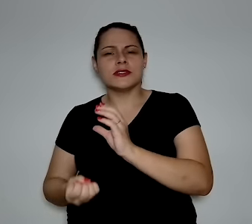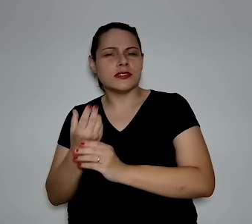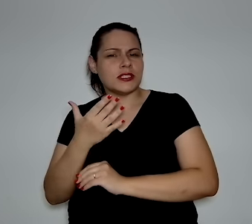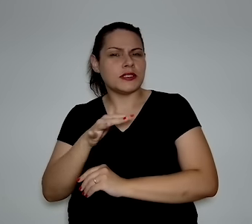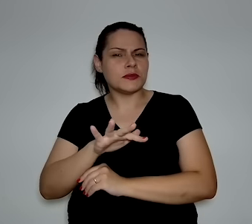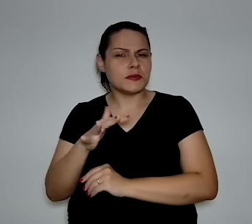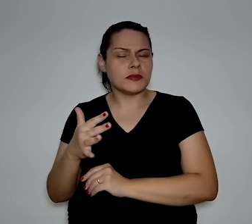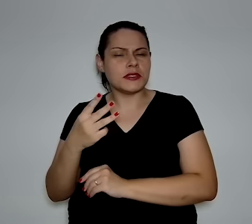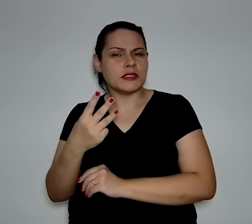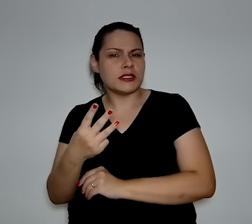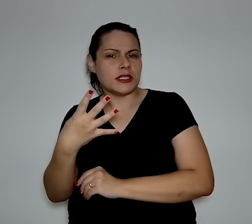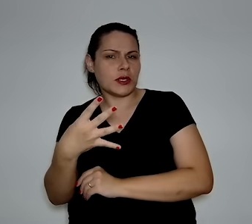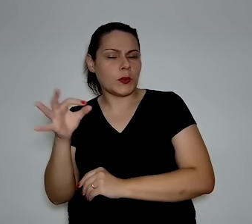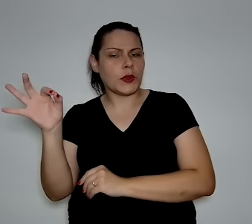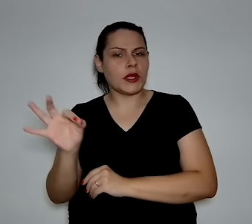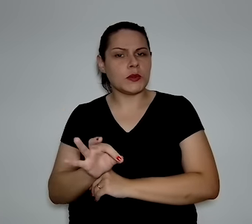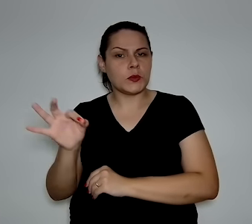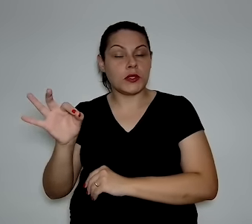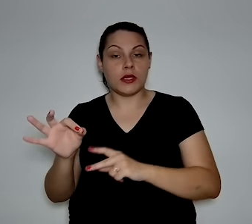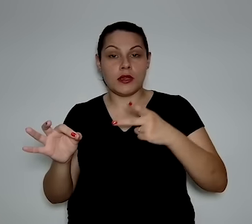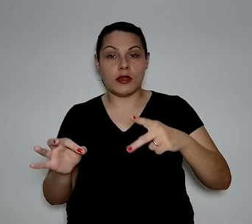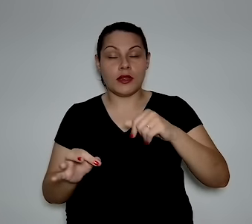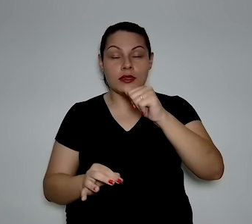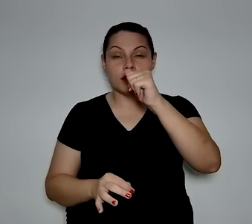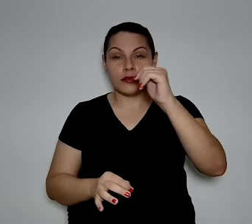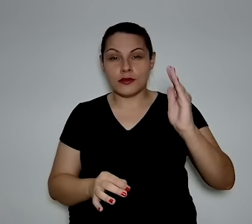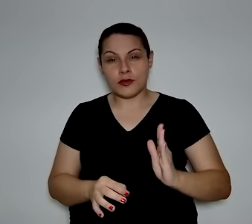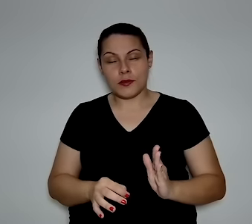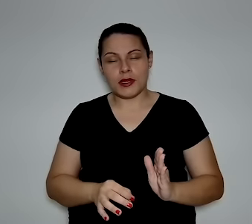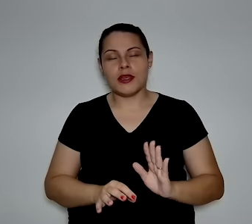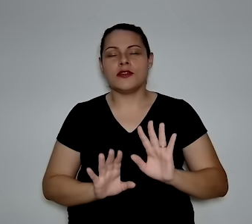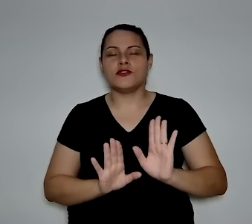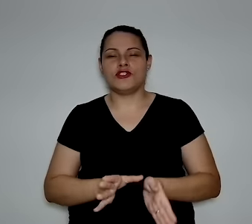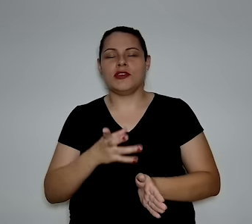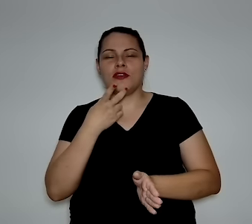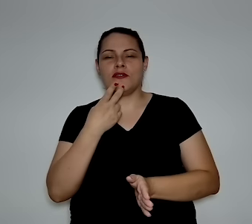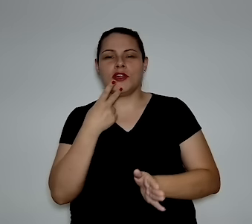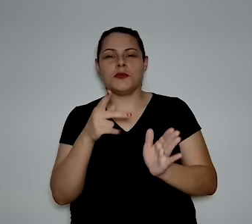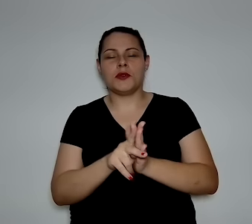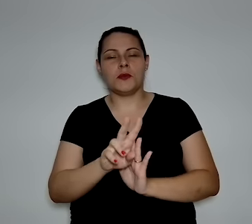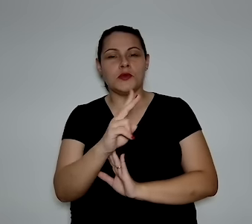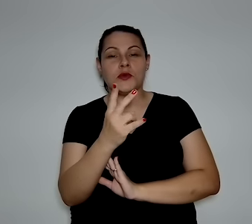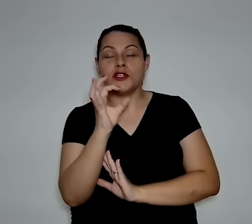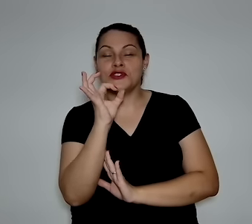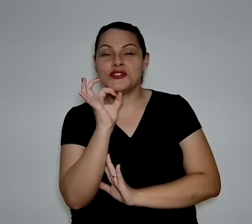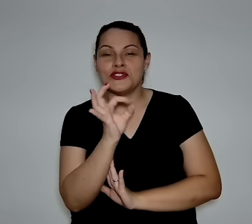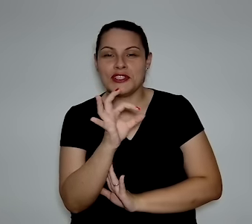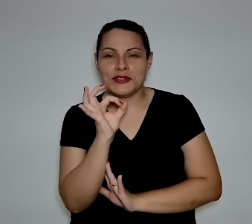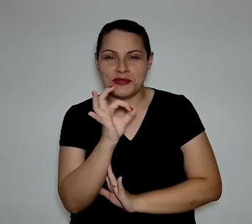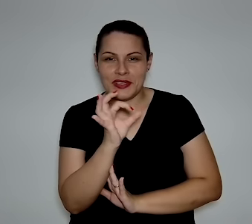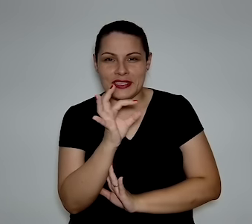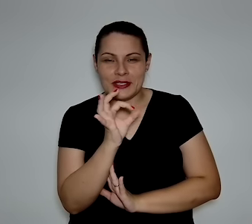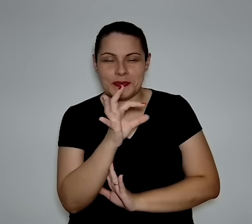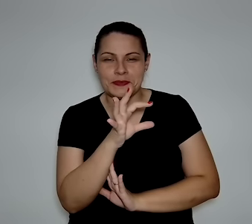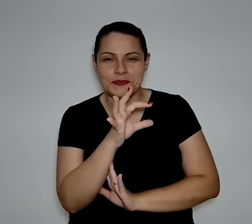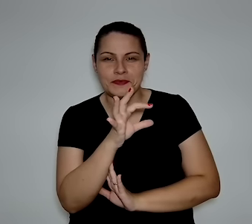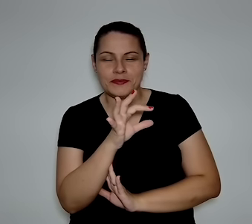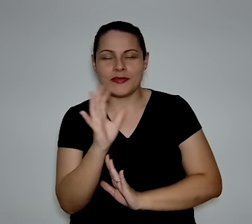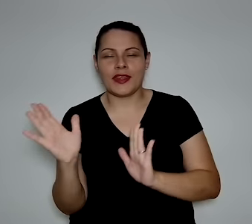em torno de 34%. O Brasil, falando do hidrogênio verde,